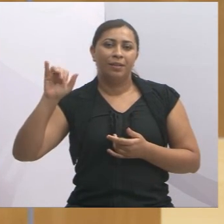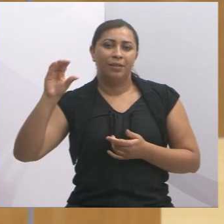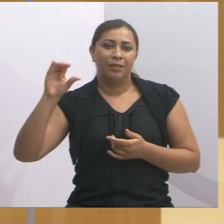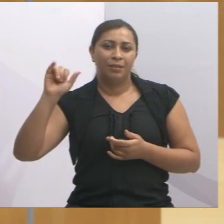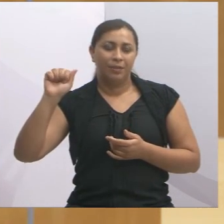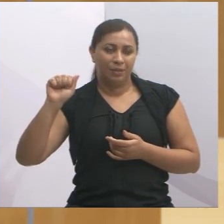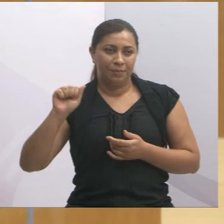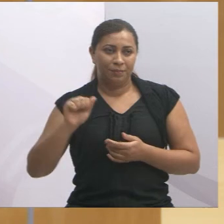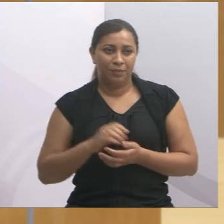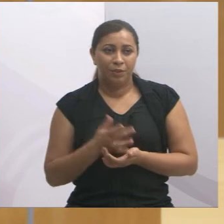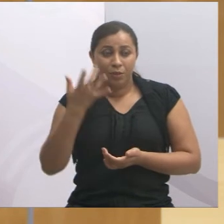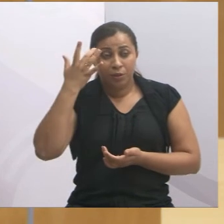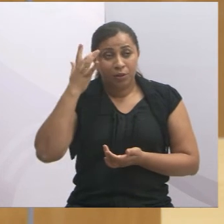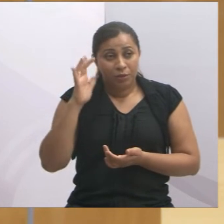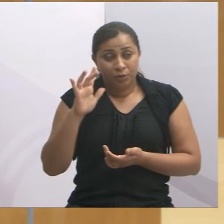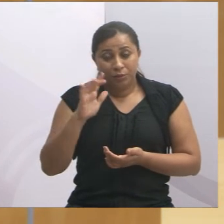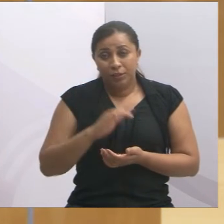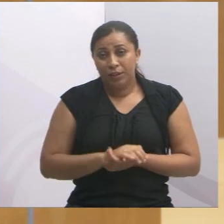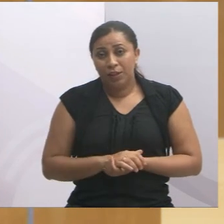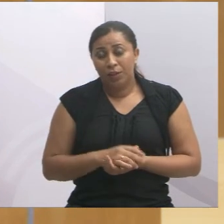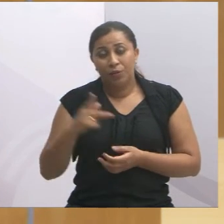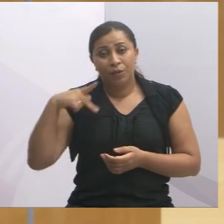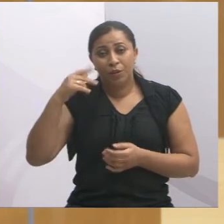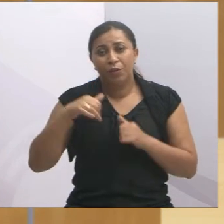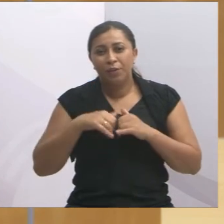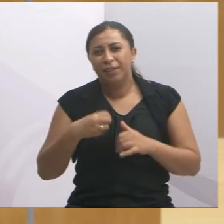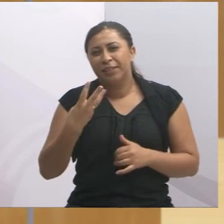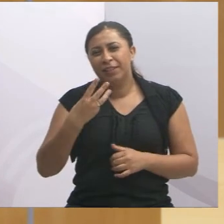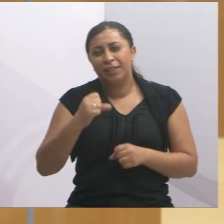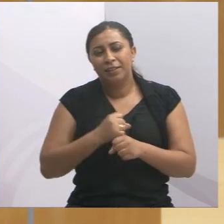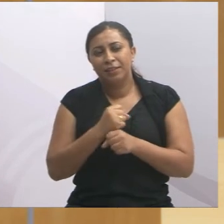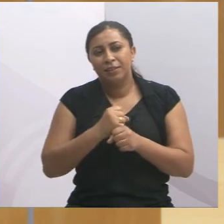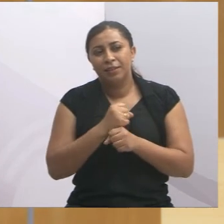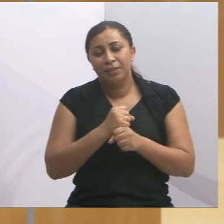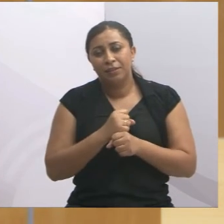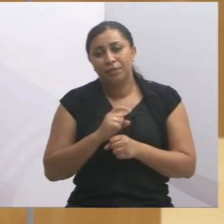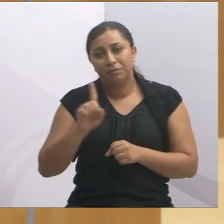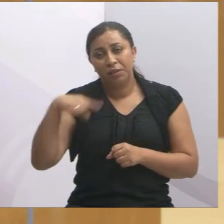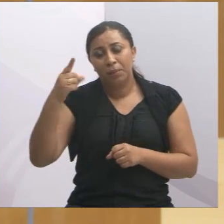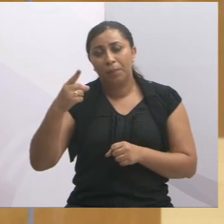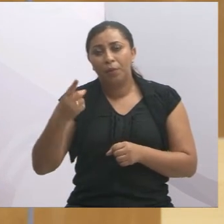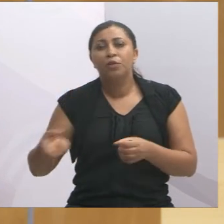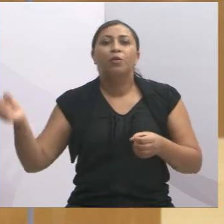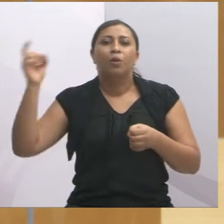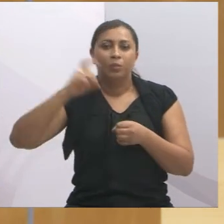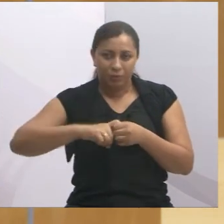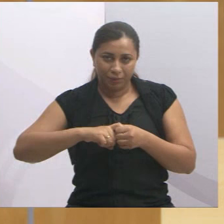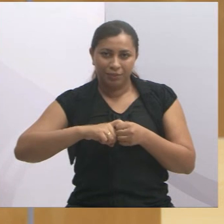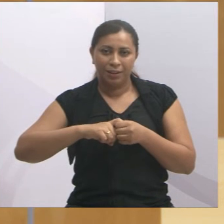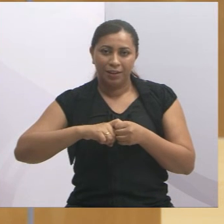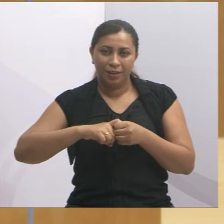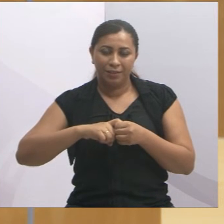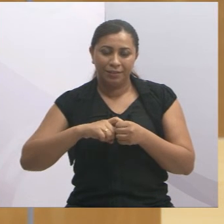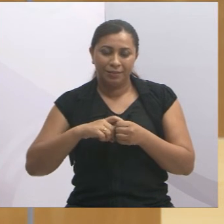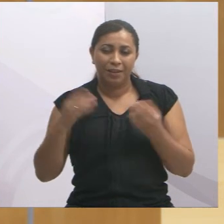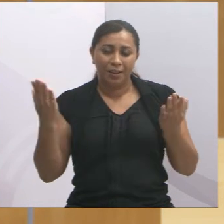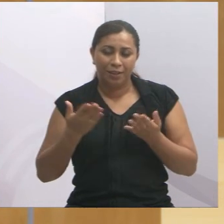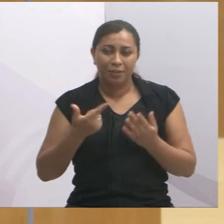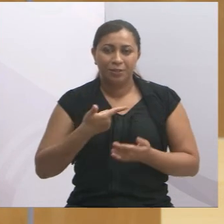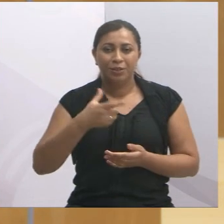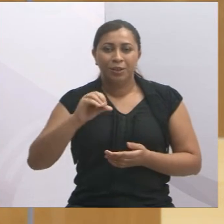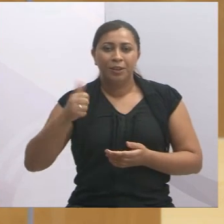sei, já tinha acontecido isso aí, um vereador ficar três anos, depois Deus abençoe, ele volta de novo para terminar o que começou em 2017,